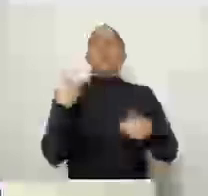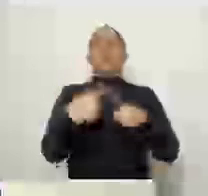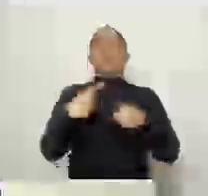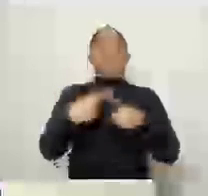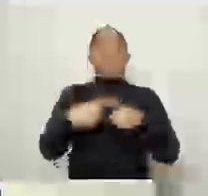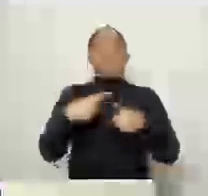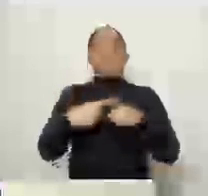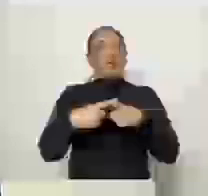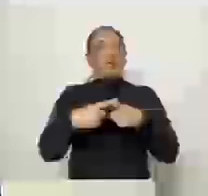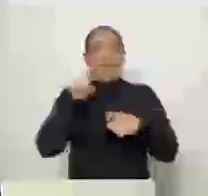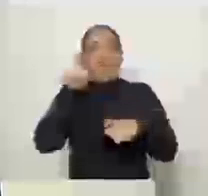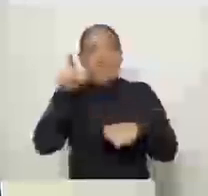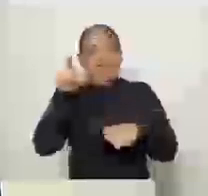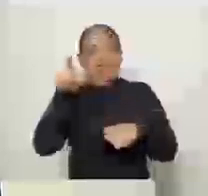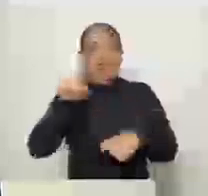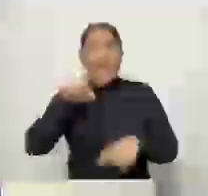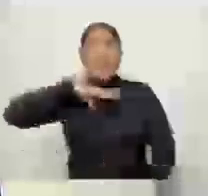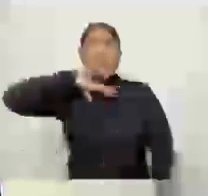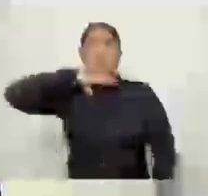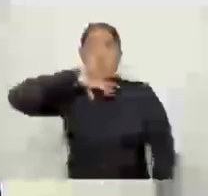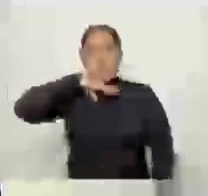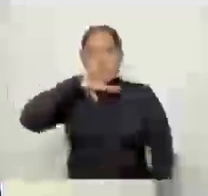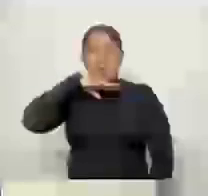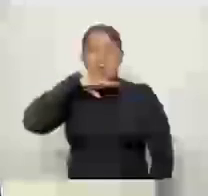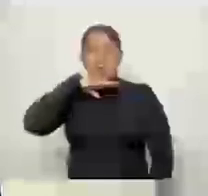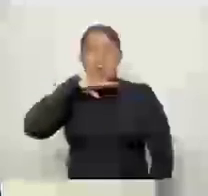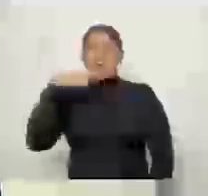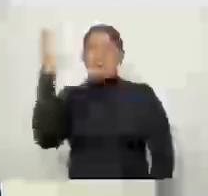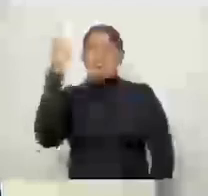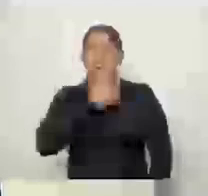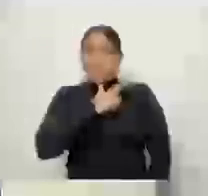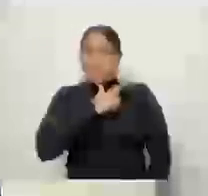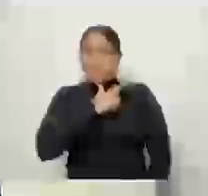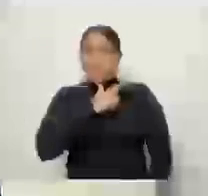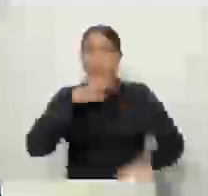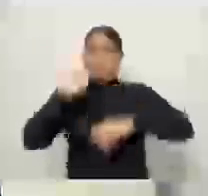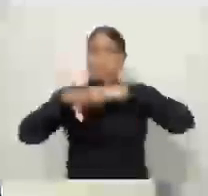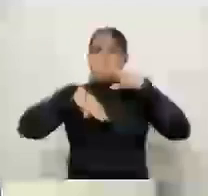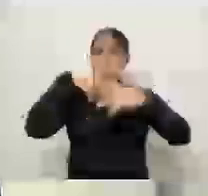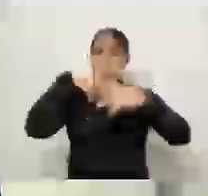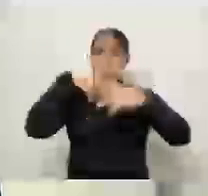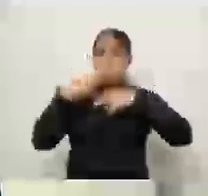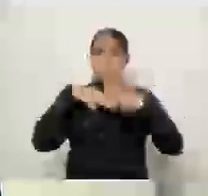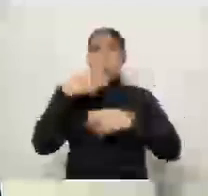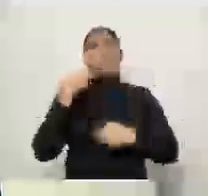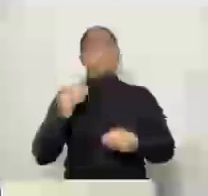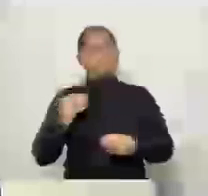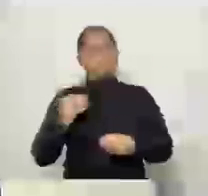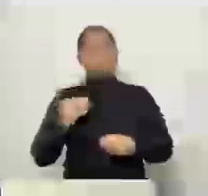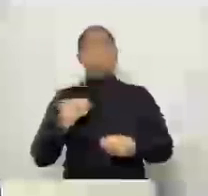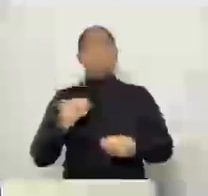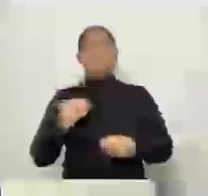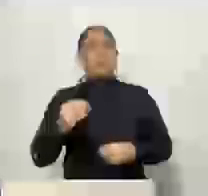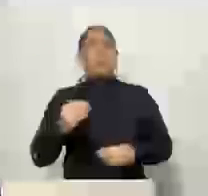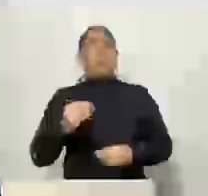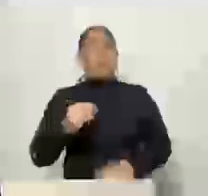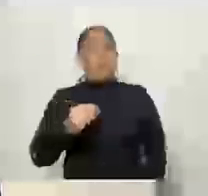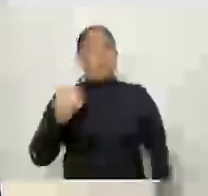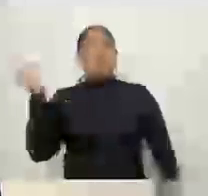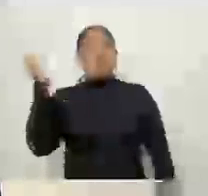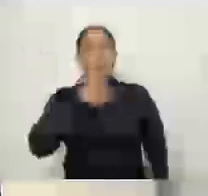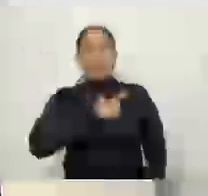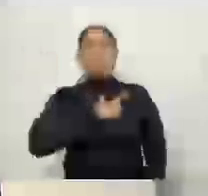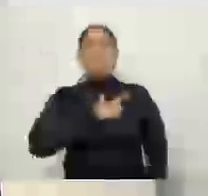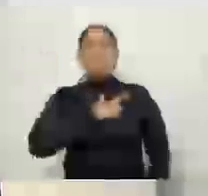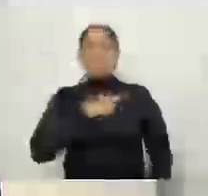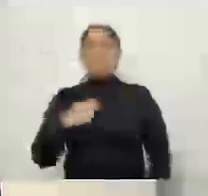desorganizado, para achar um documento ali só ele, senão ninguém mais acha. Então, acredito que está em fase de mudança, porque